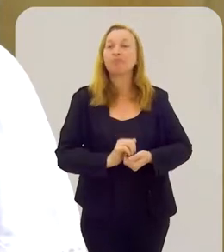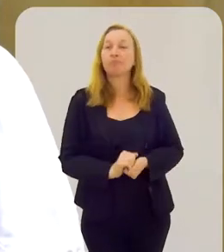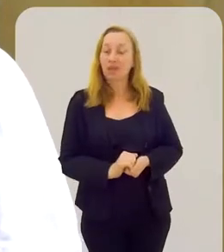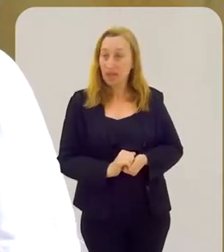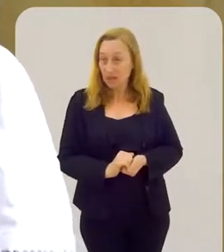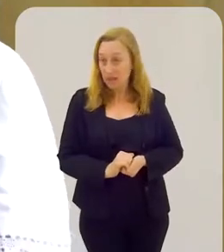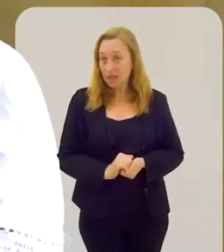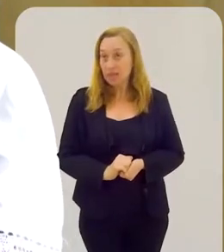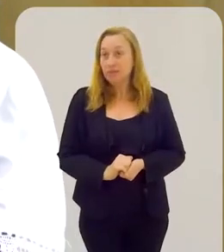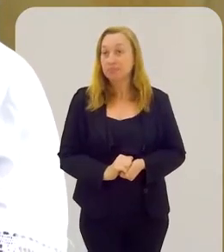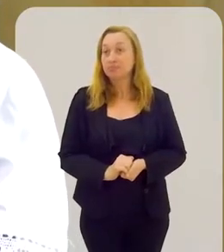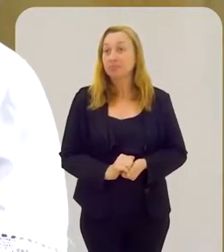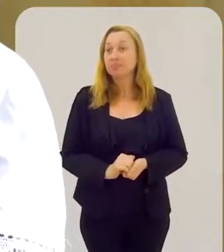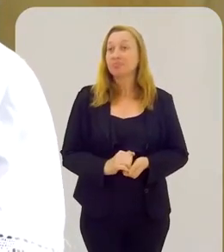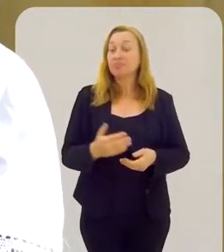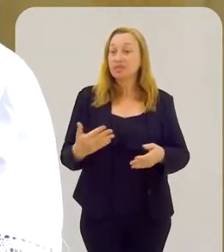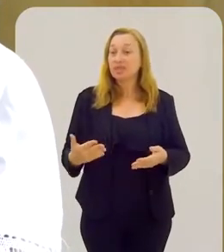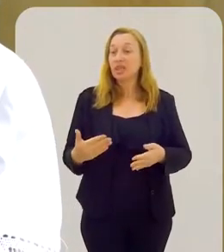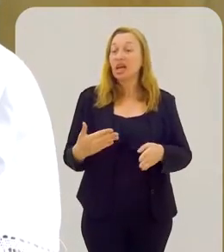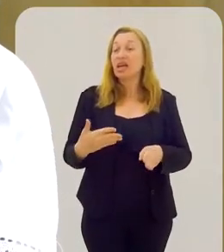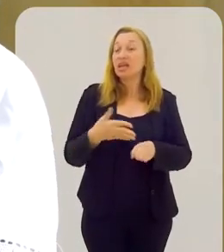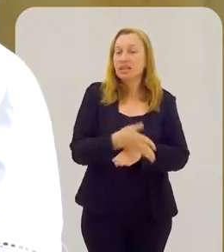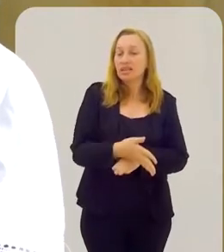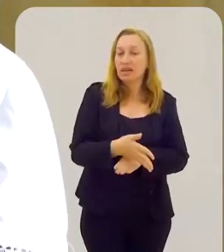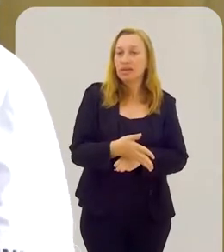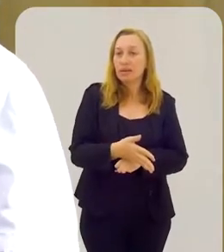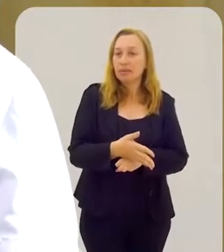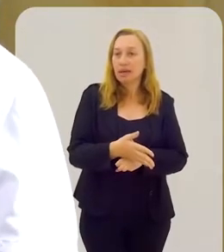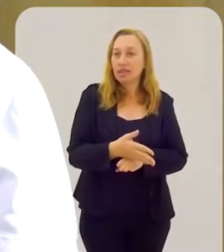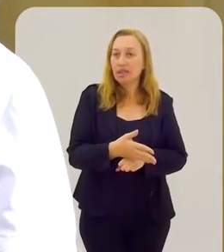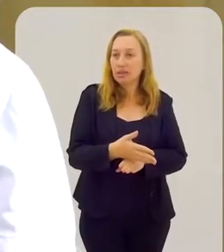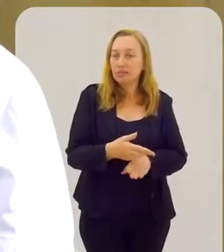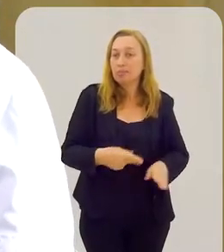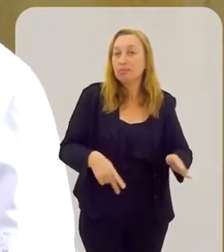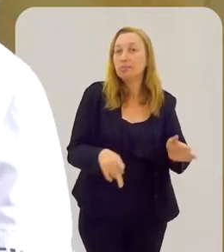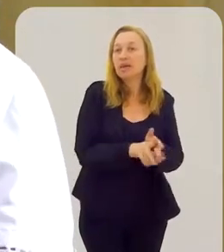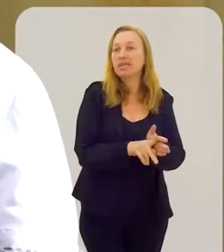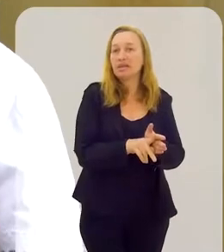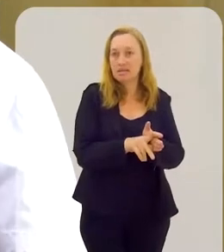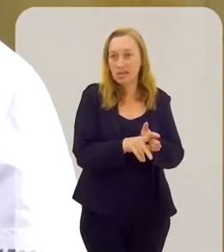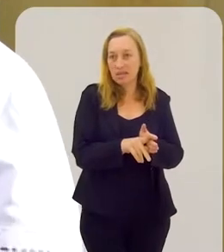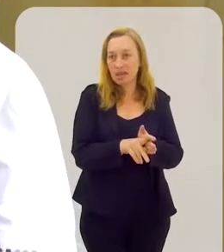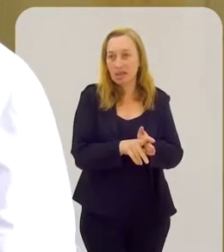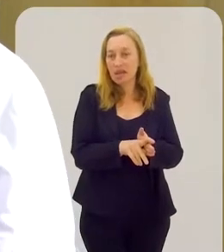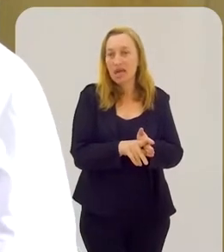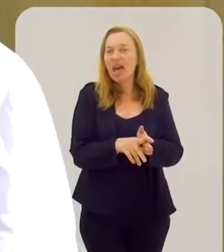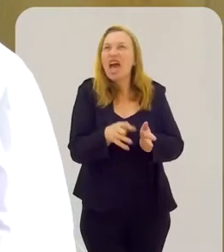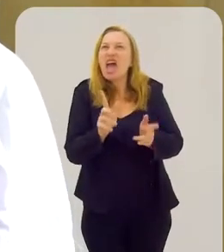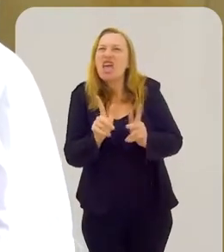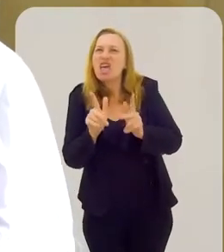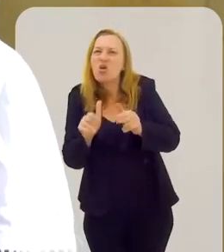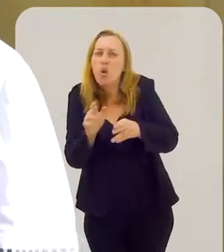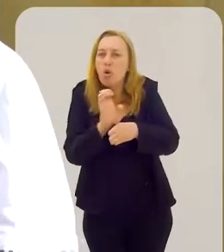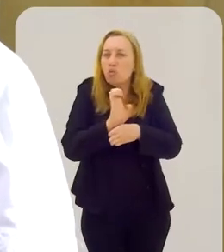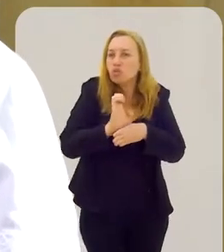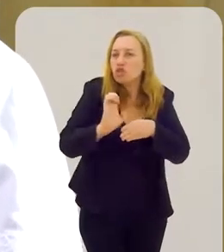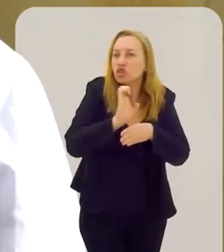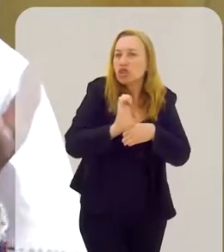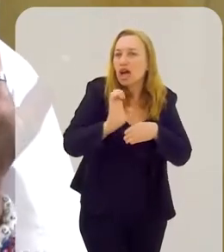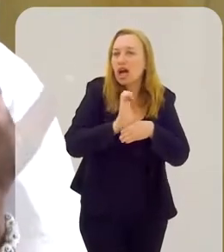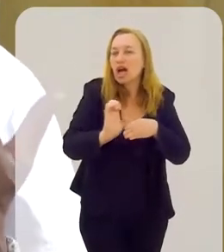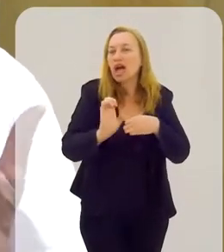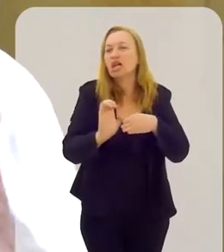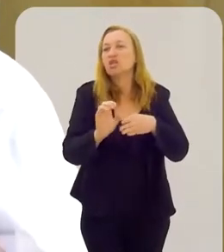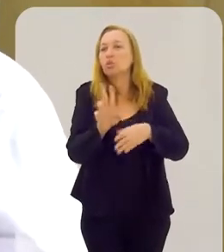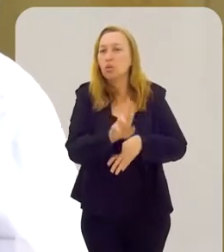religião. Ela vem como começar a participar. Então, ela começa a participar, é como se fosse um estágio, né? Ela